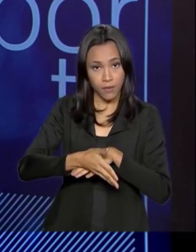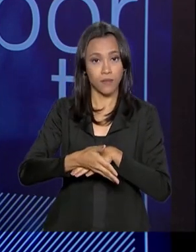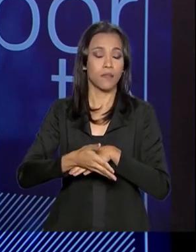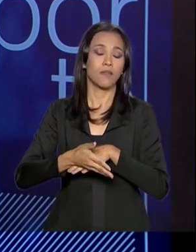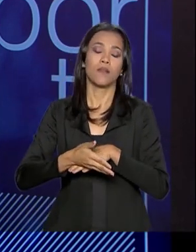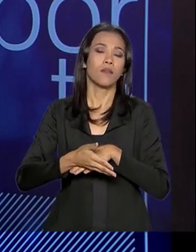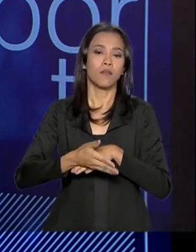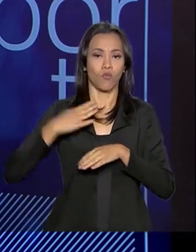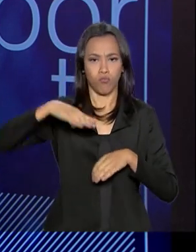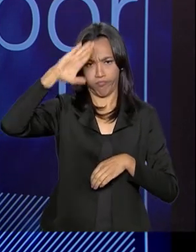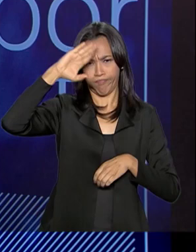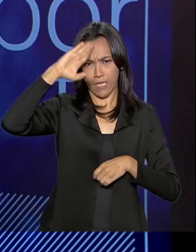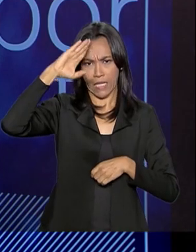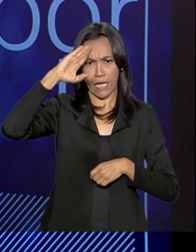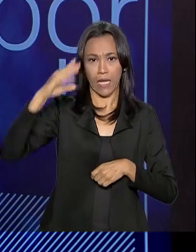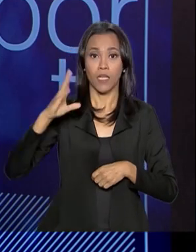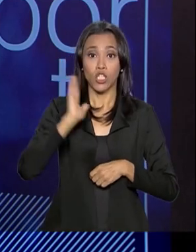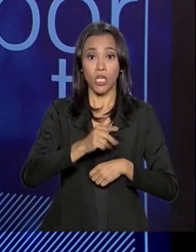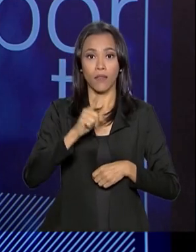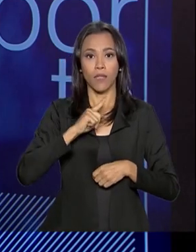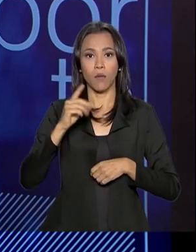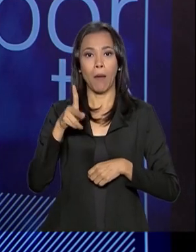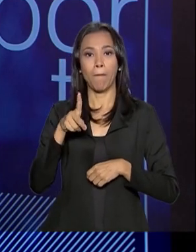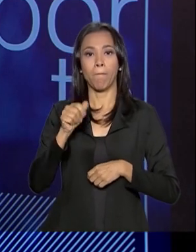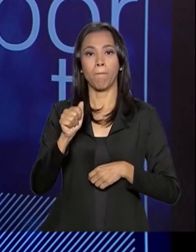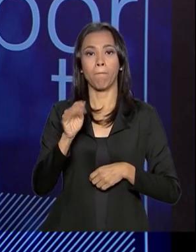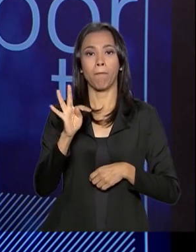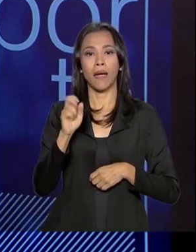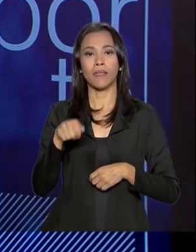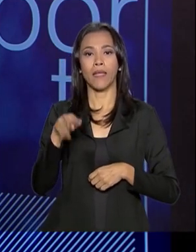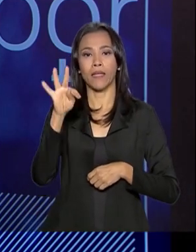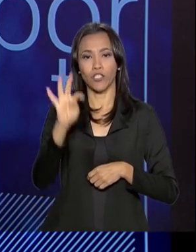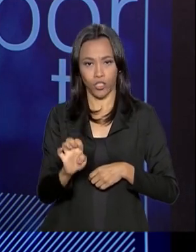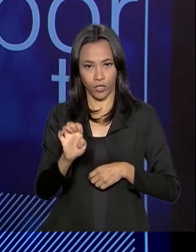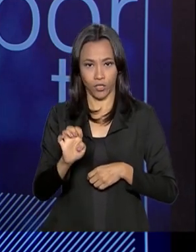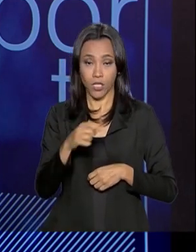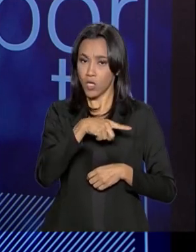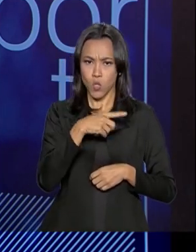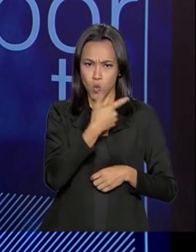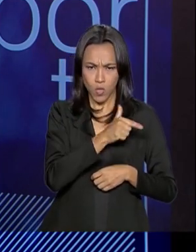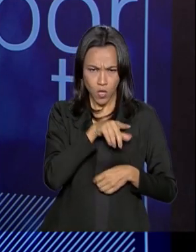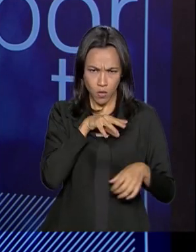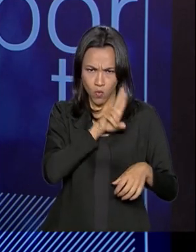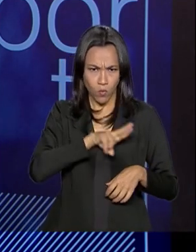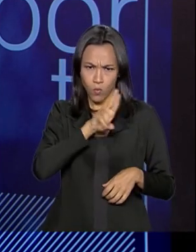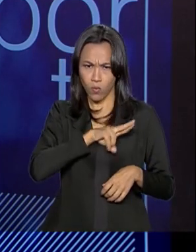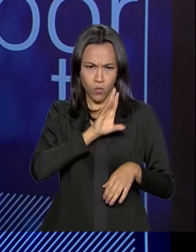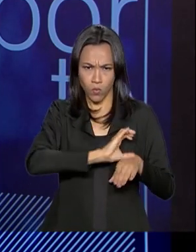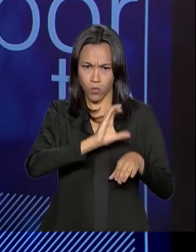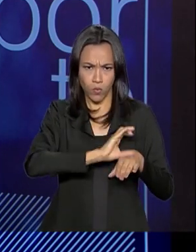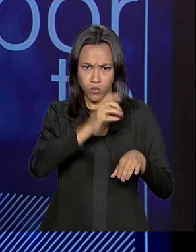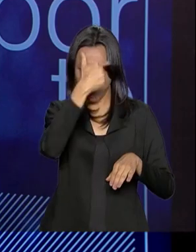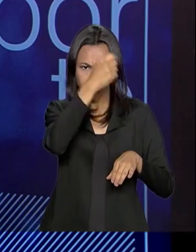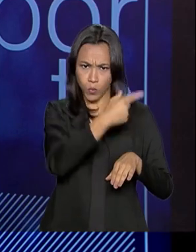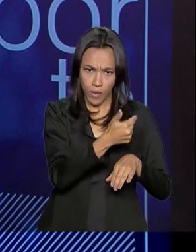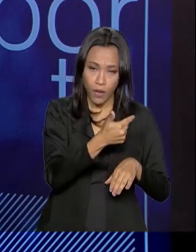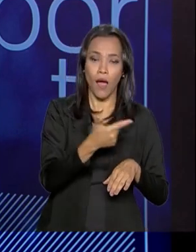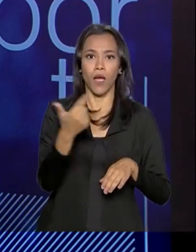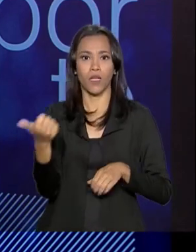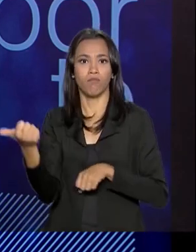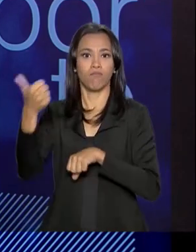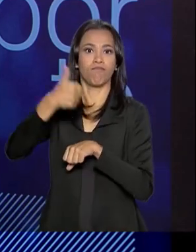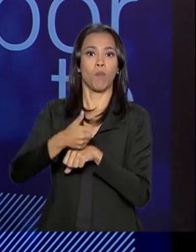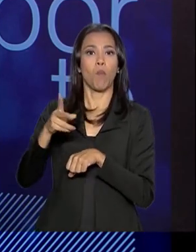ele já ganha uma patente, se ele não tem curso superior de sargento, se ele tem curso superior ele ganha uma patente de tenente